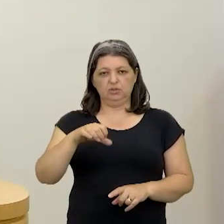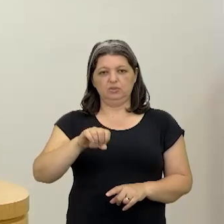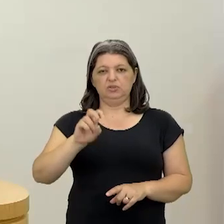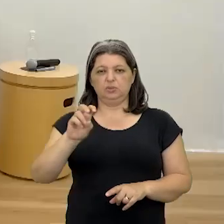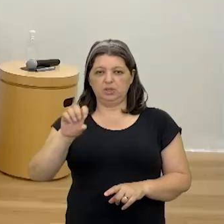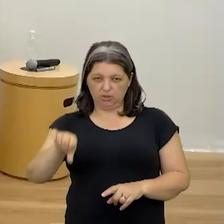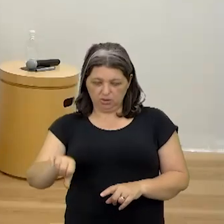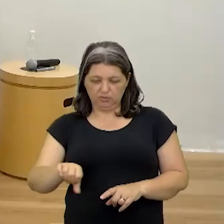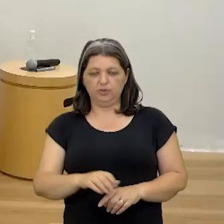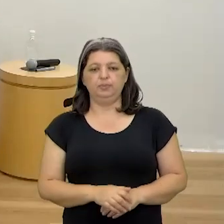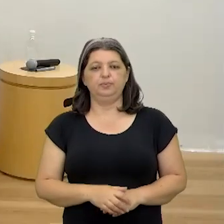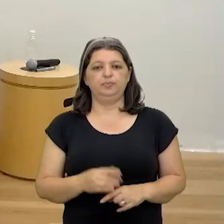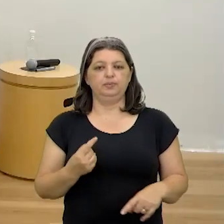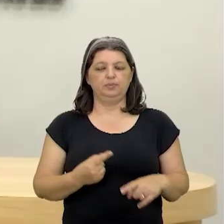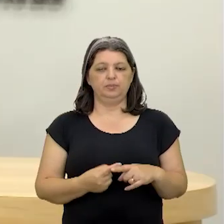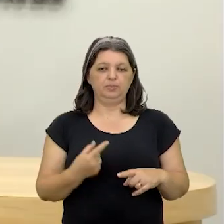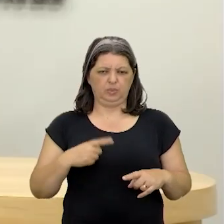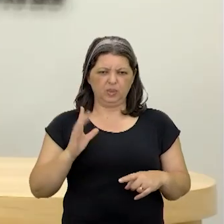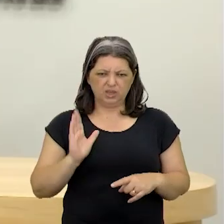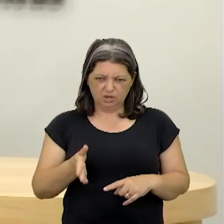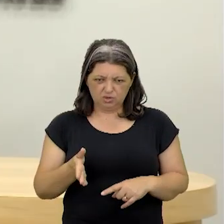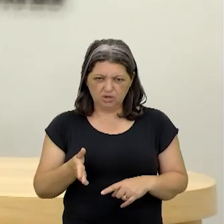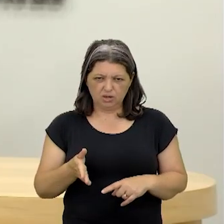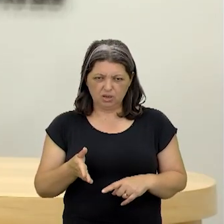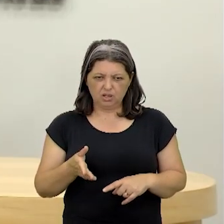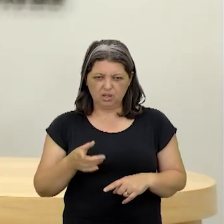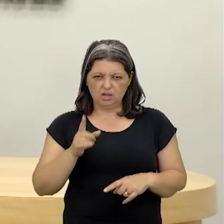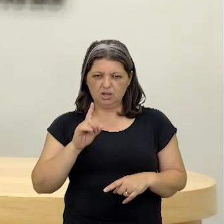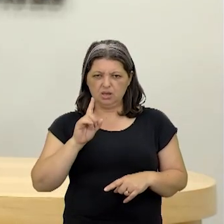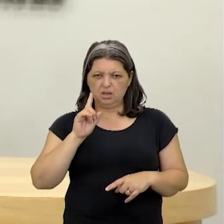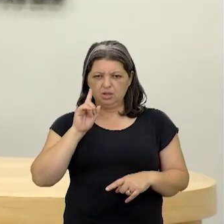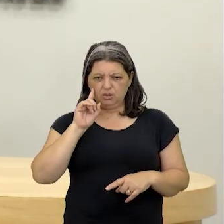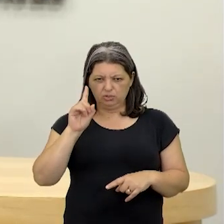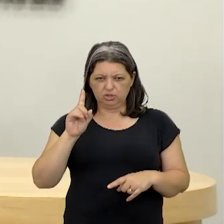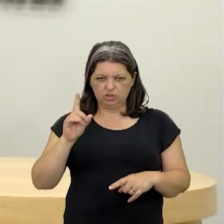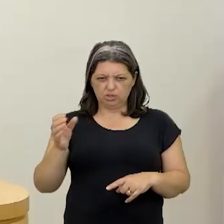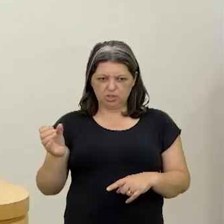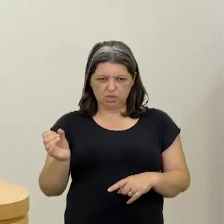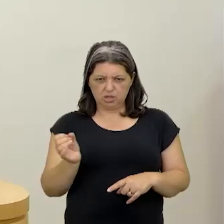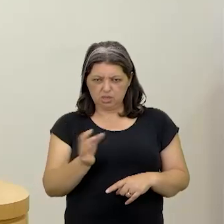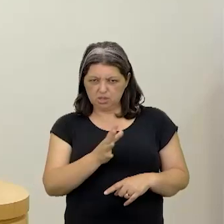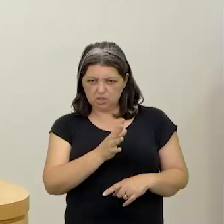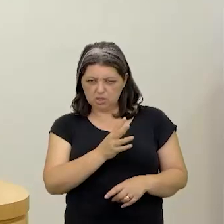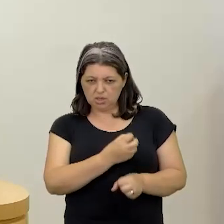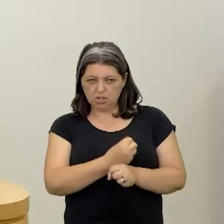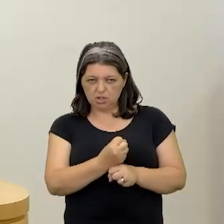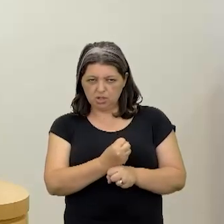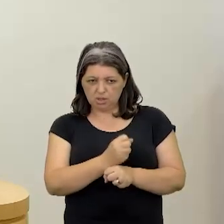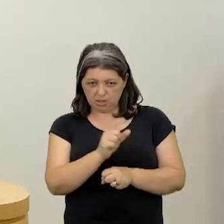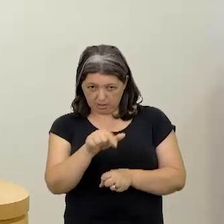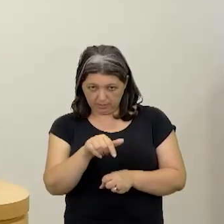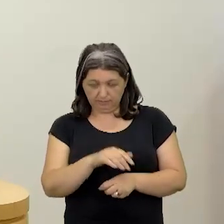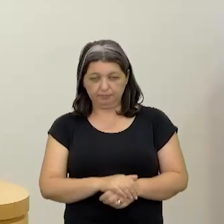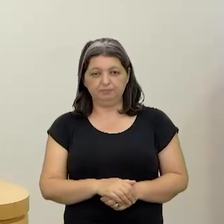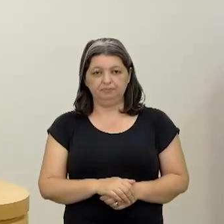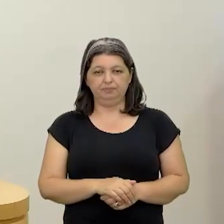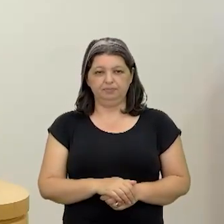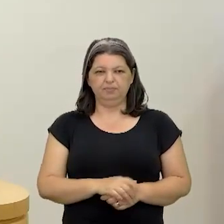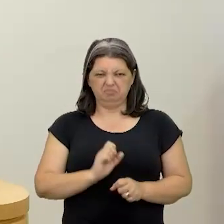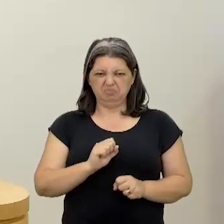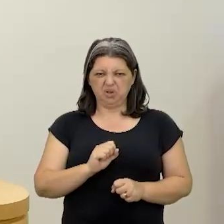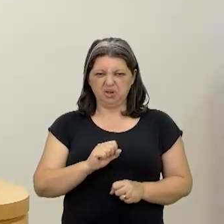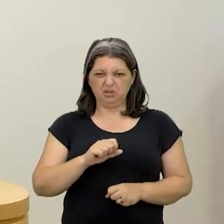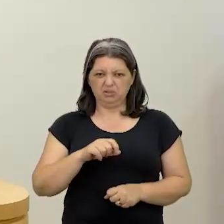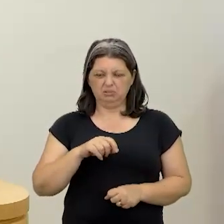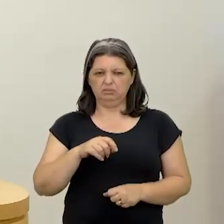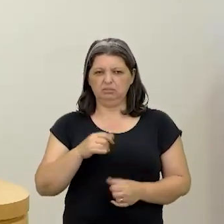o Fidel Castro tomou a cidade? No Réveillon. Só tudo isso O ditador da época... Vou contar aqui um bafão. Posso contar